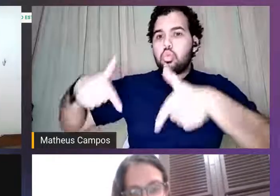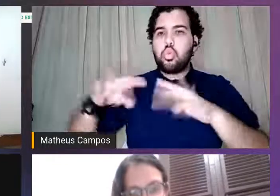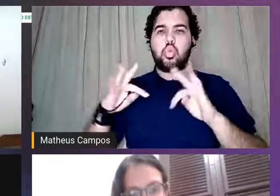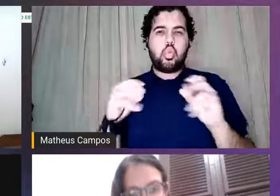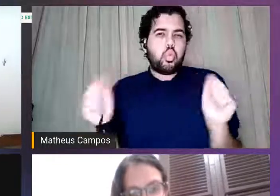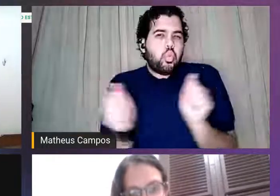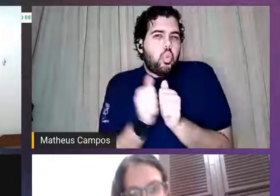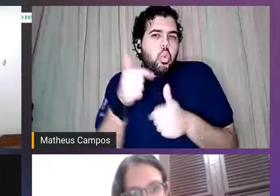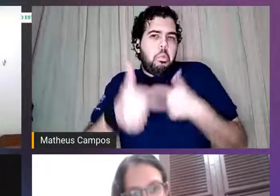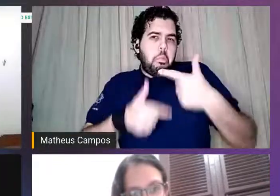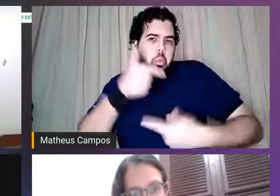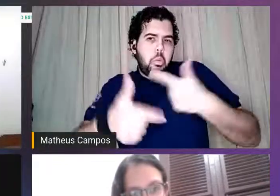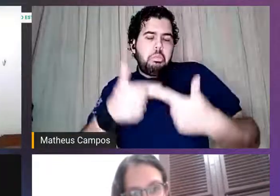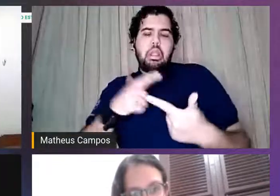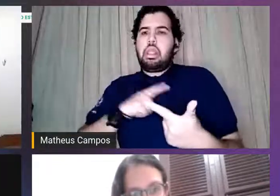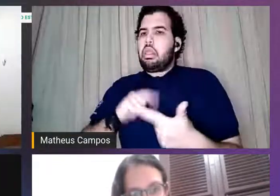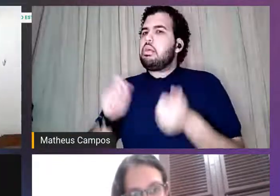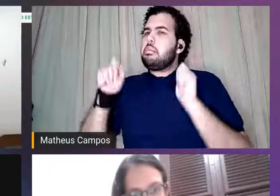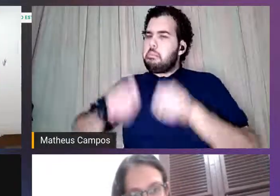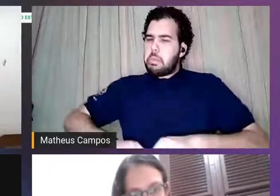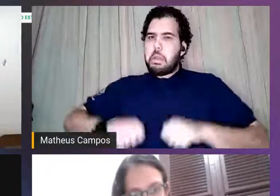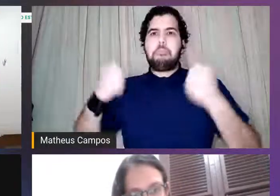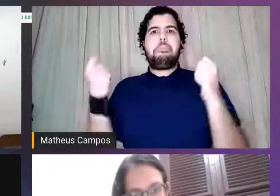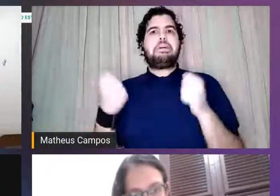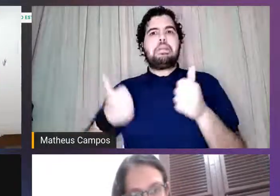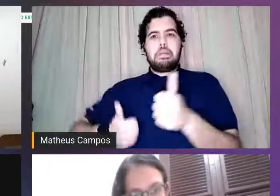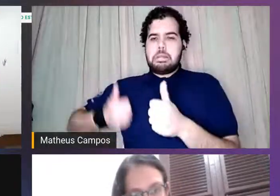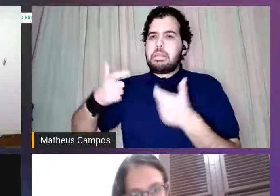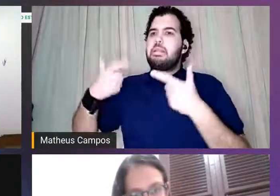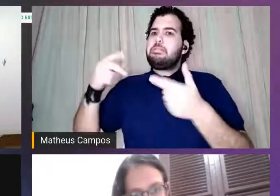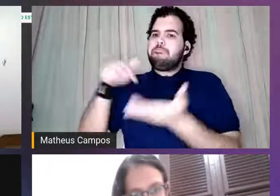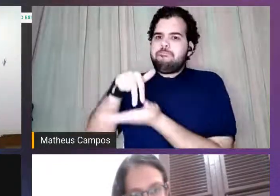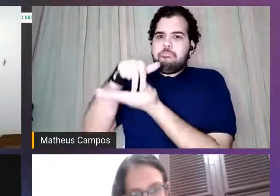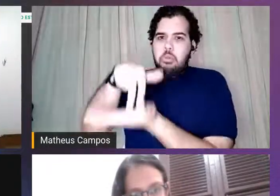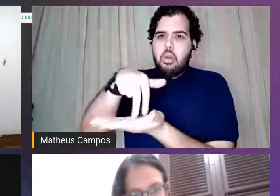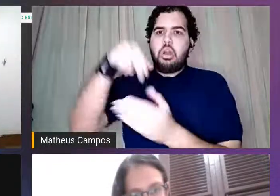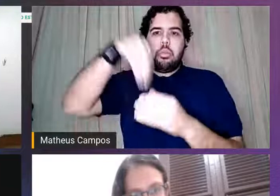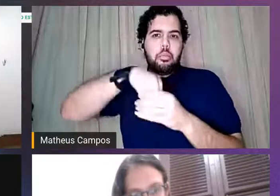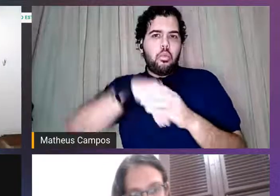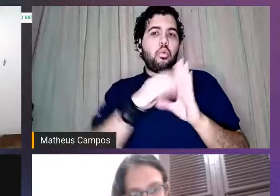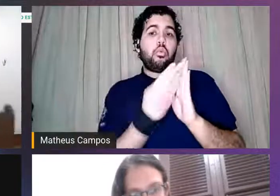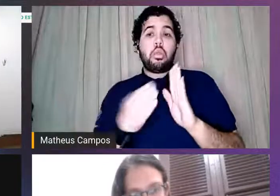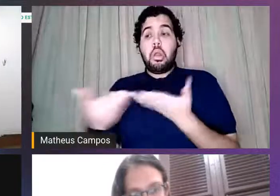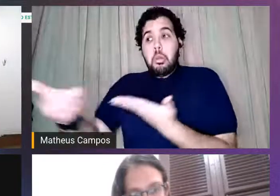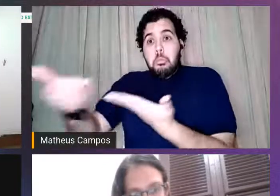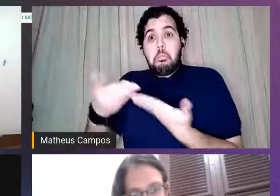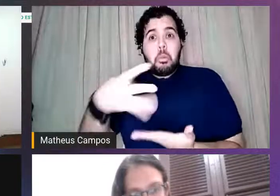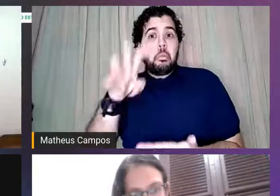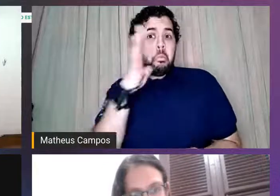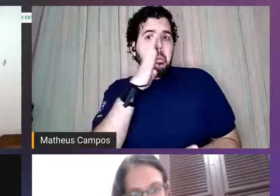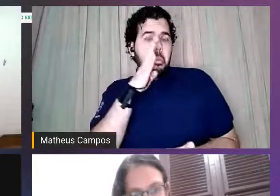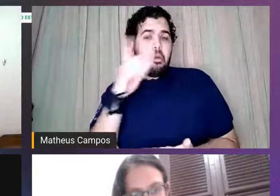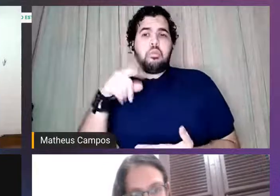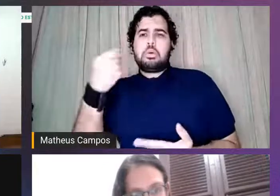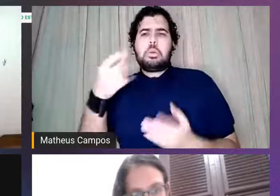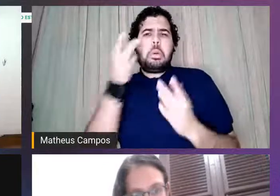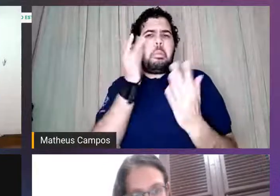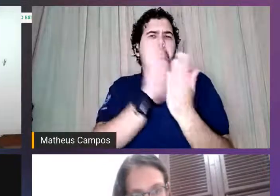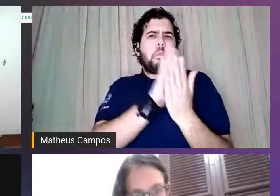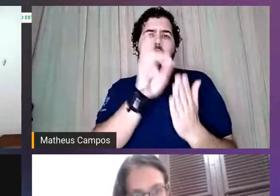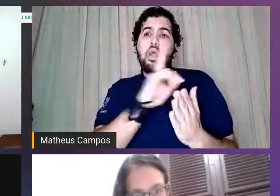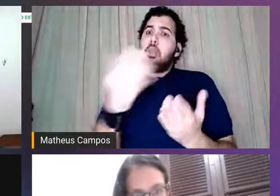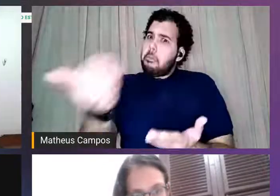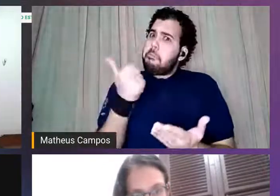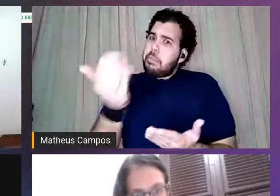muito aí que ocupar essa biblioteca. E aí aproveitar para convidar quem está assistindo, quem não foi lá para ir. A gente tem uma